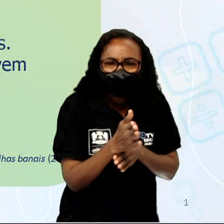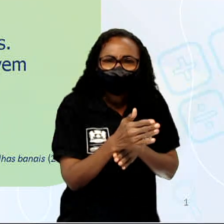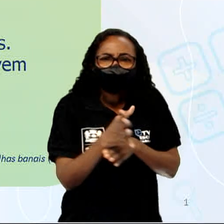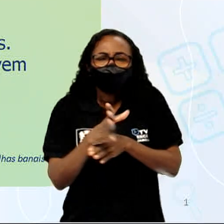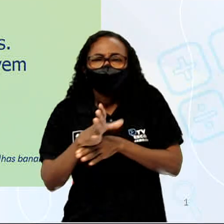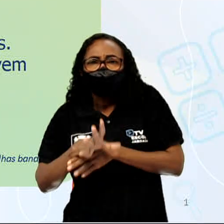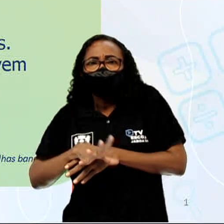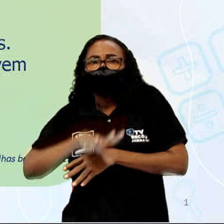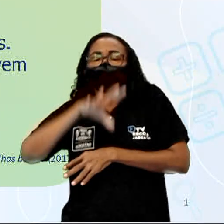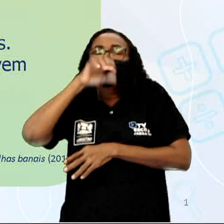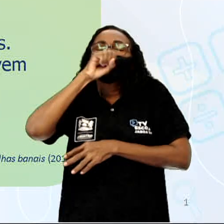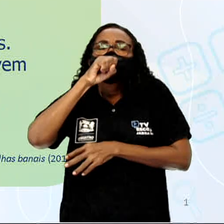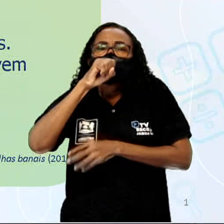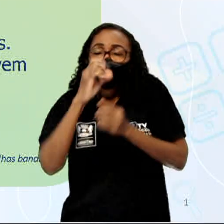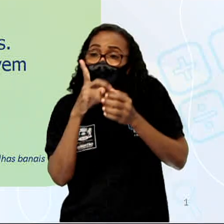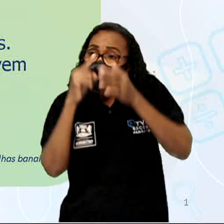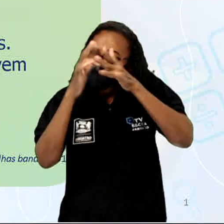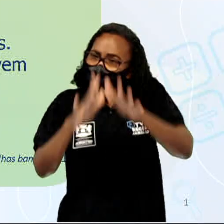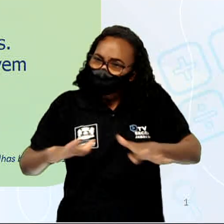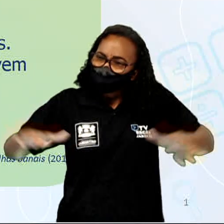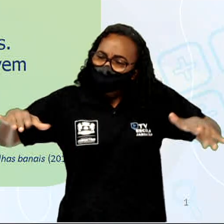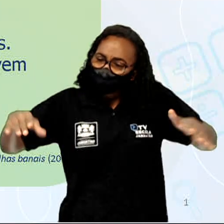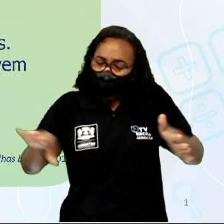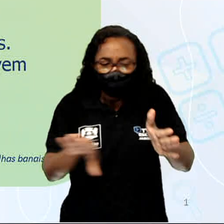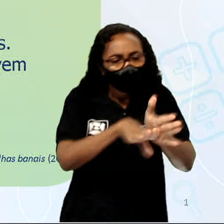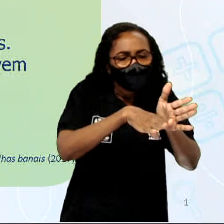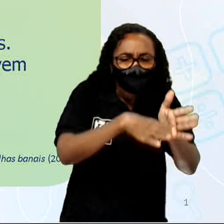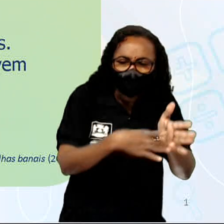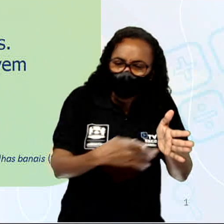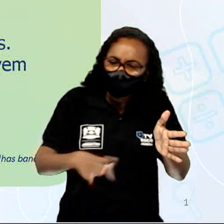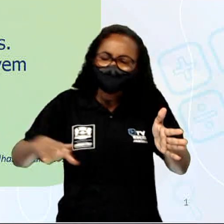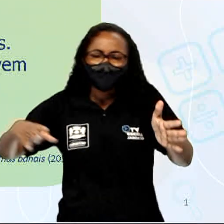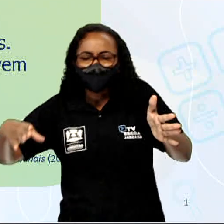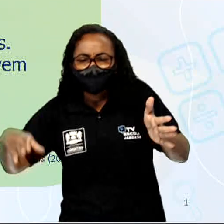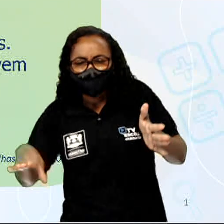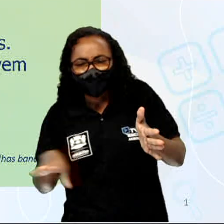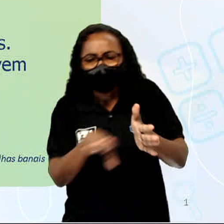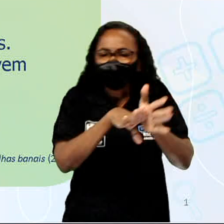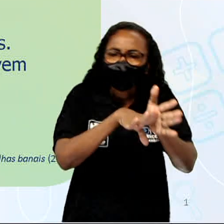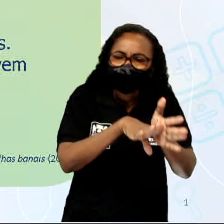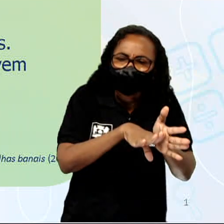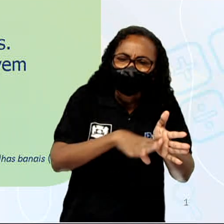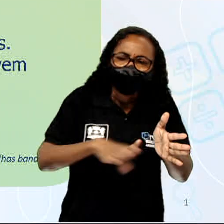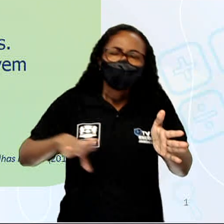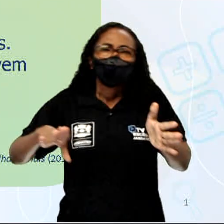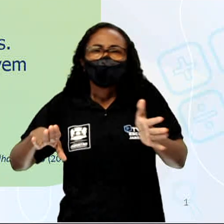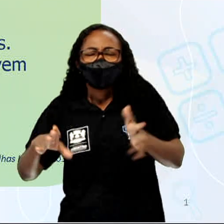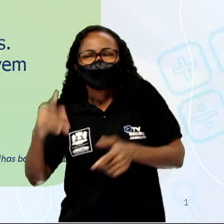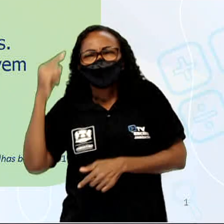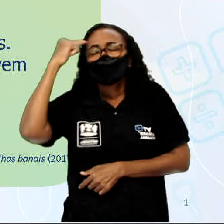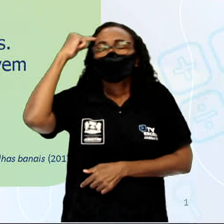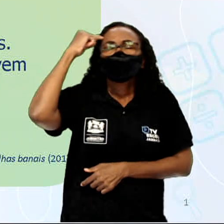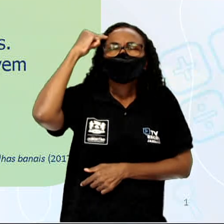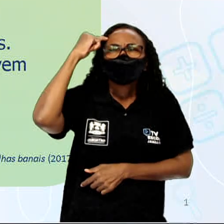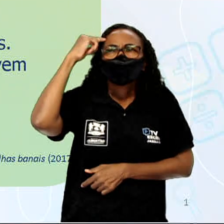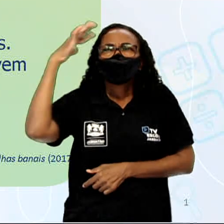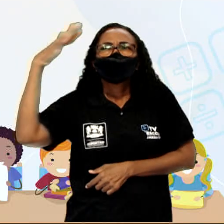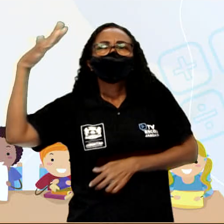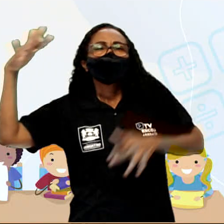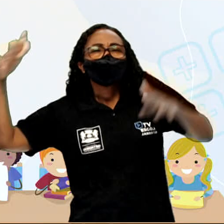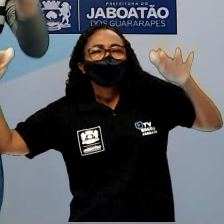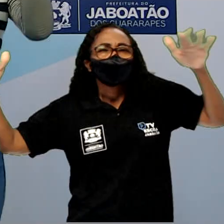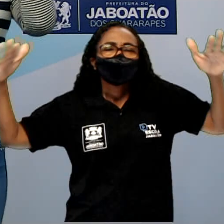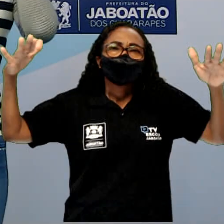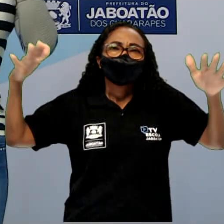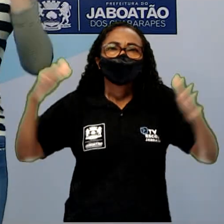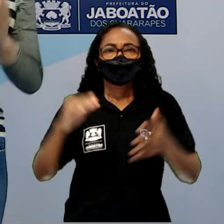onda que vem, onda que vai, me devolve e me leva. Micheline Verusky, Maravilhas Banais.